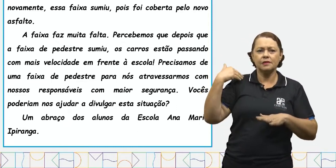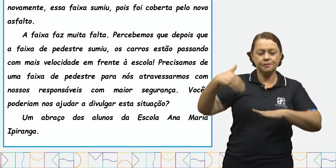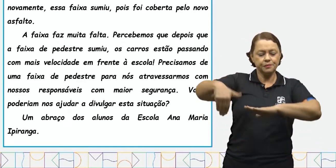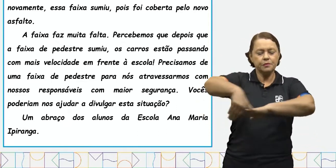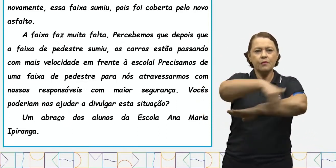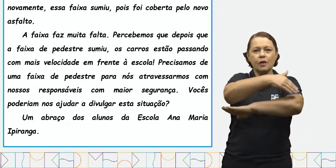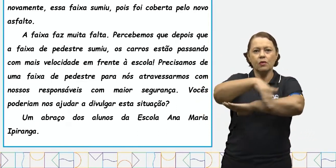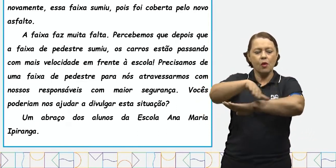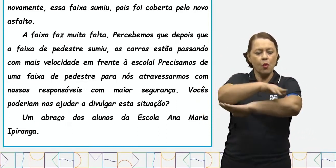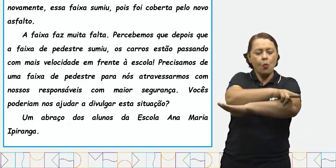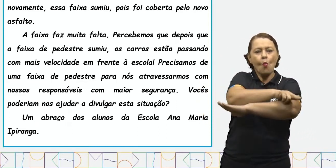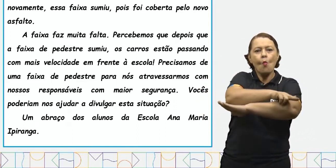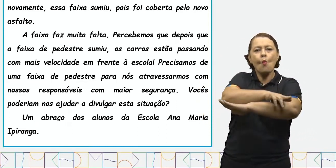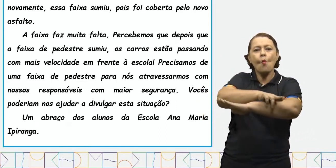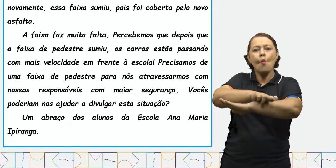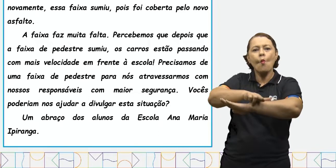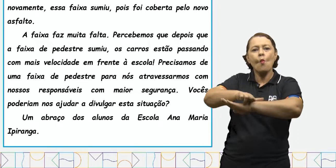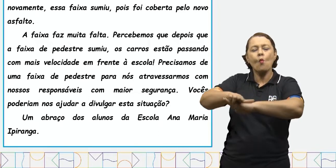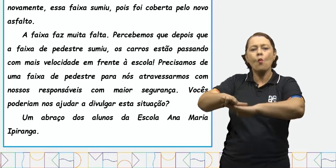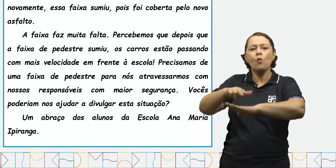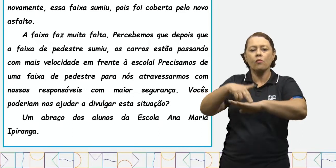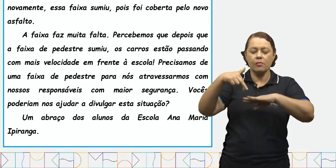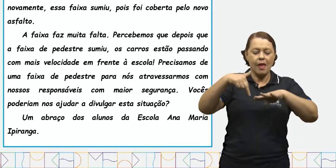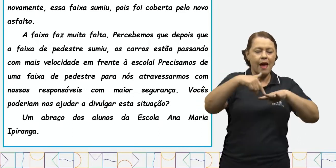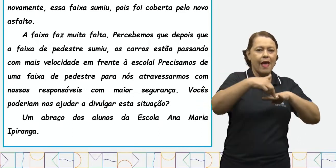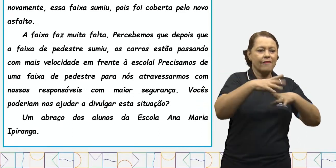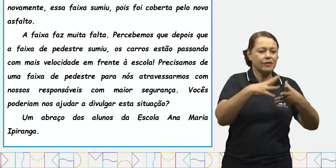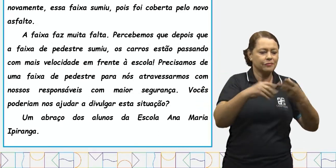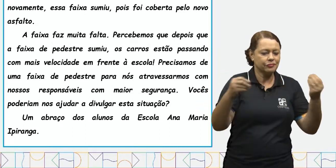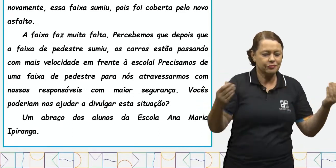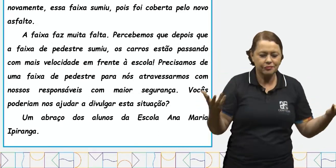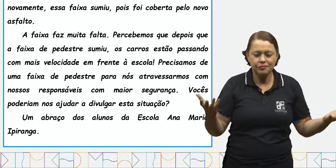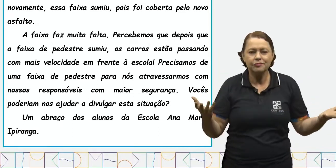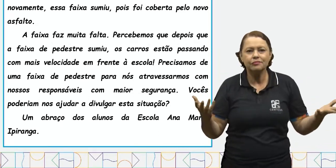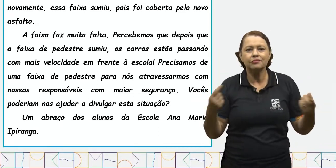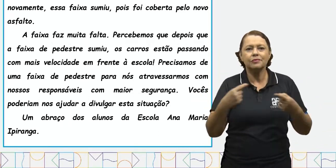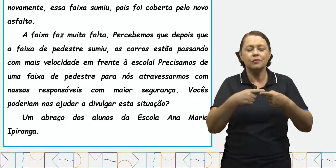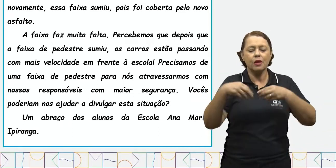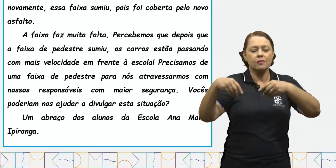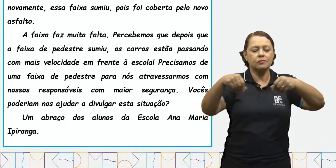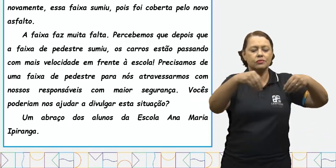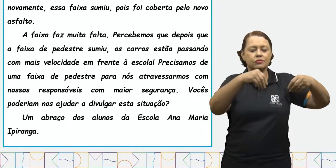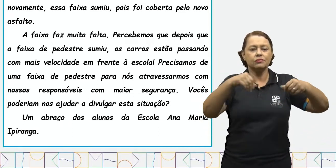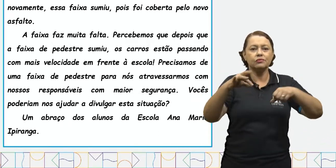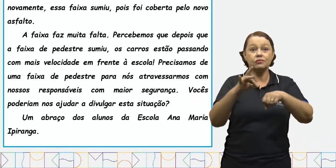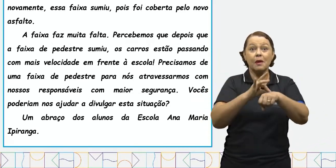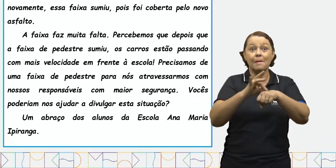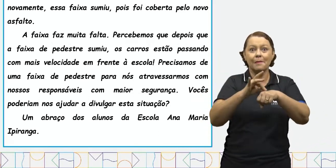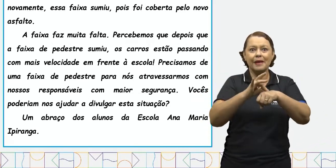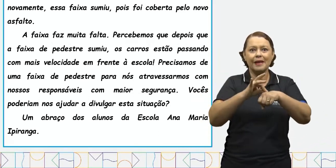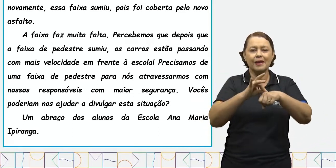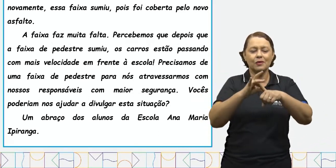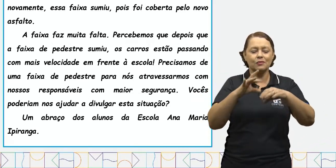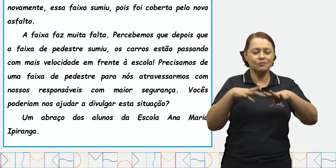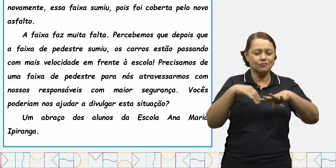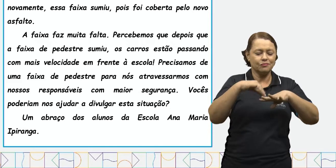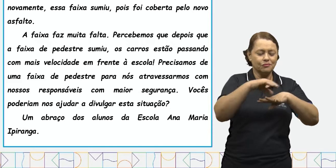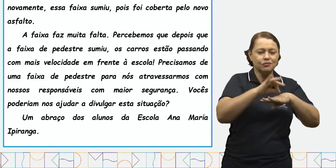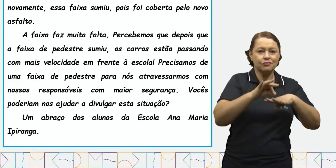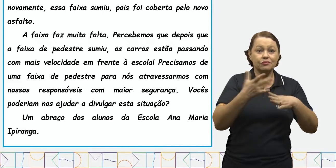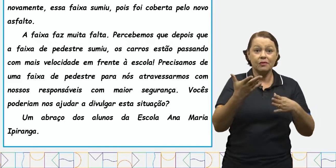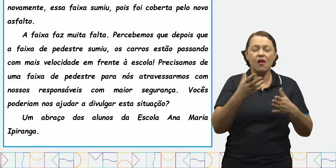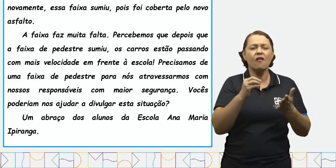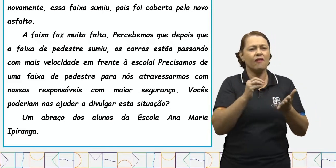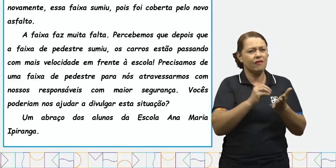asfaltada novamente, essa faixa sumiu, pois foi coberta pelo novo asfalto. A faixa faz muita